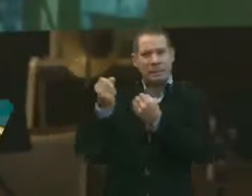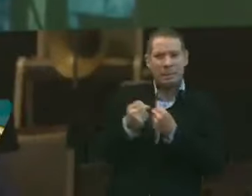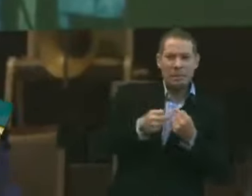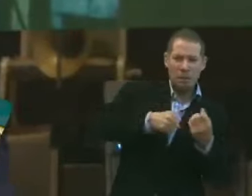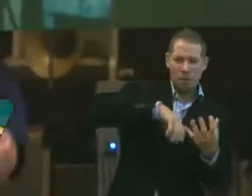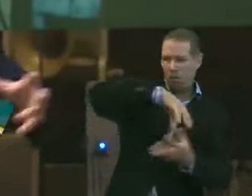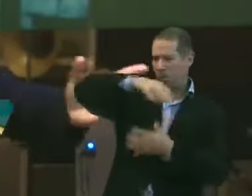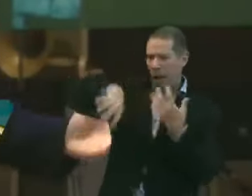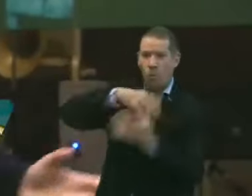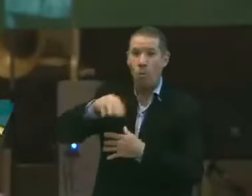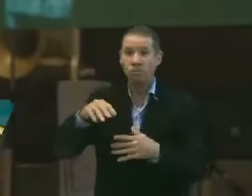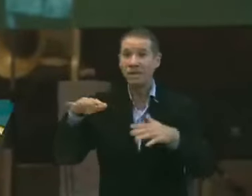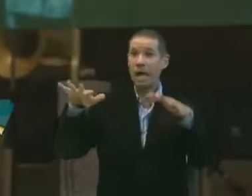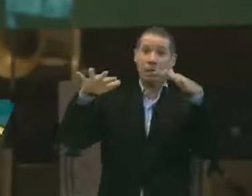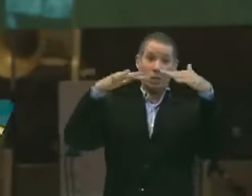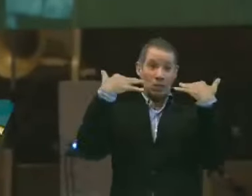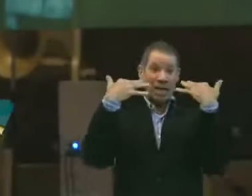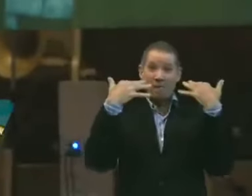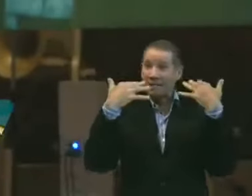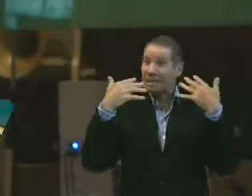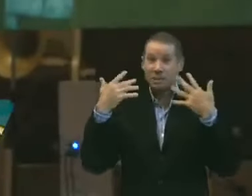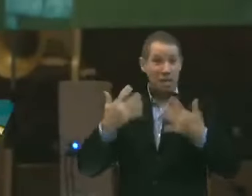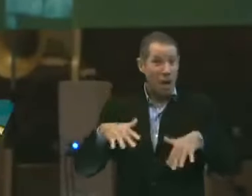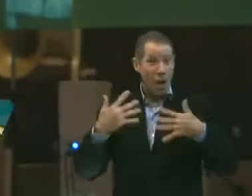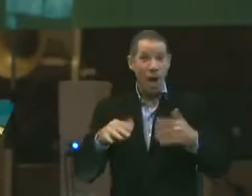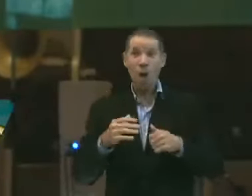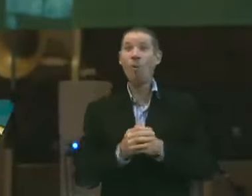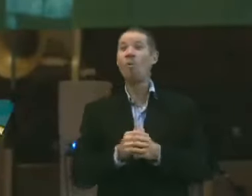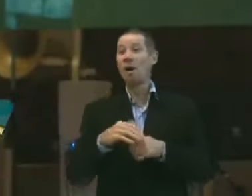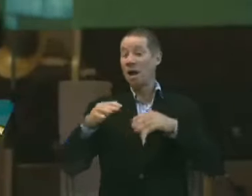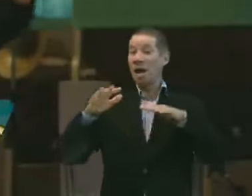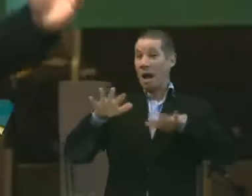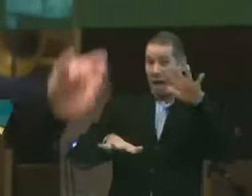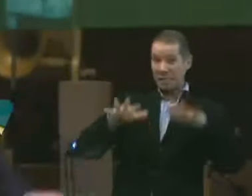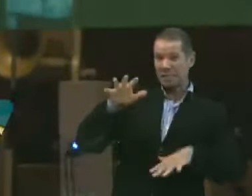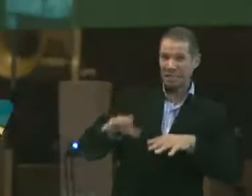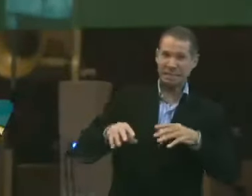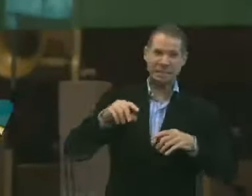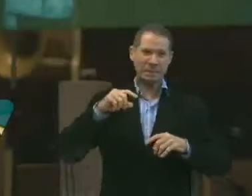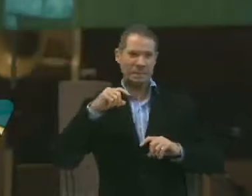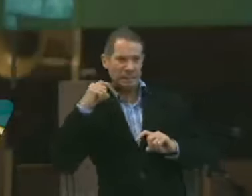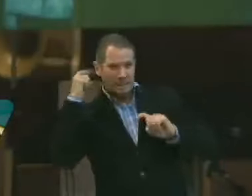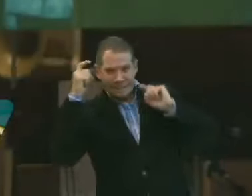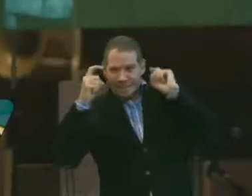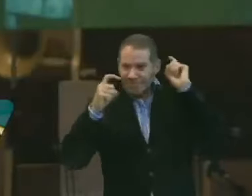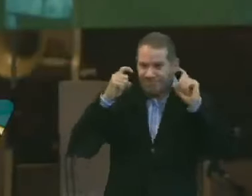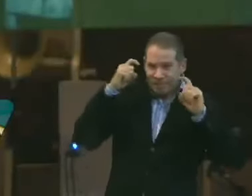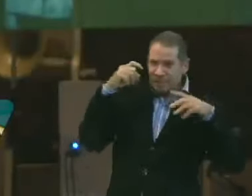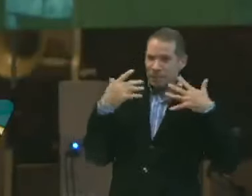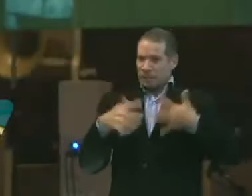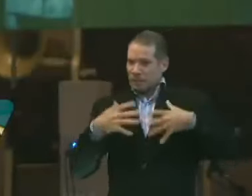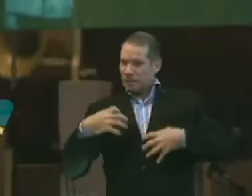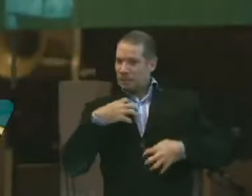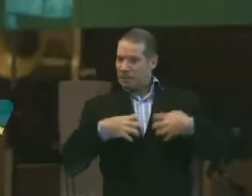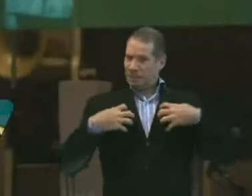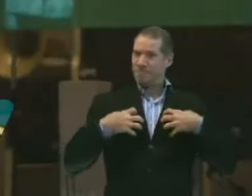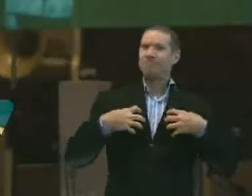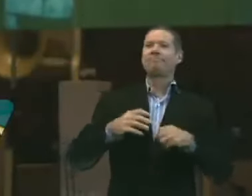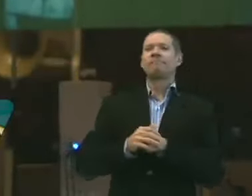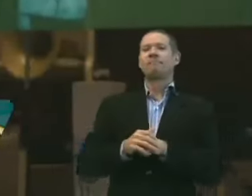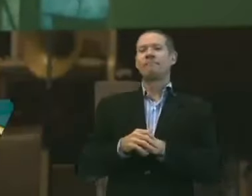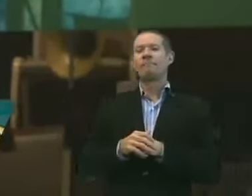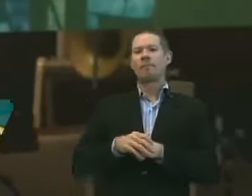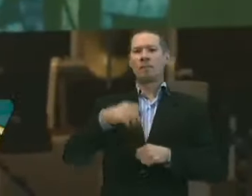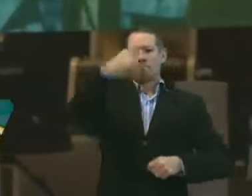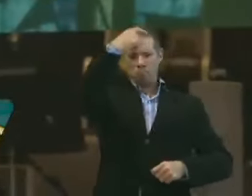Bagunça. Chama a atenção de todo jeito. Às vezes se revolta. Muitas vezes toma uma